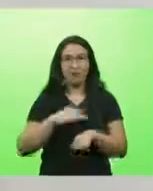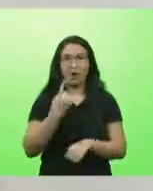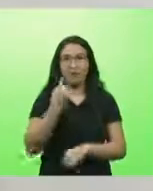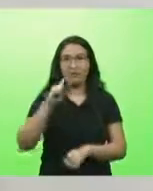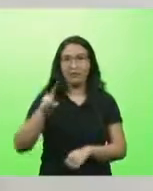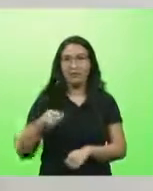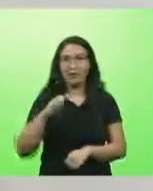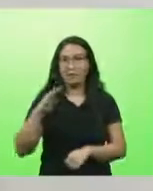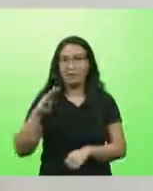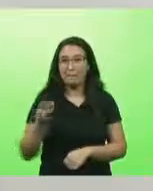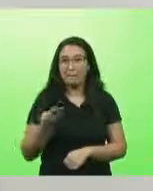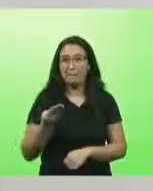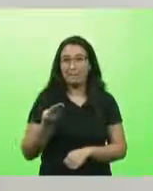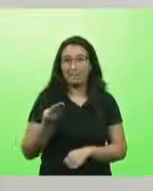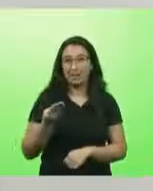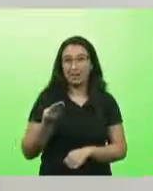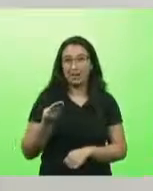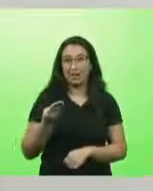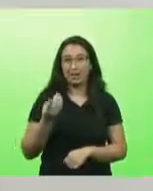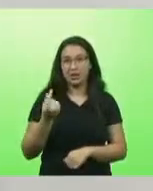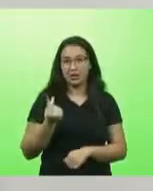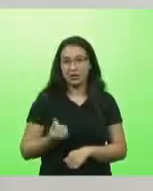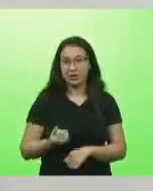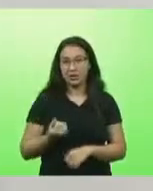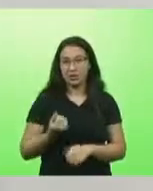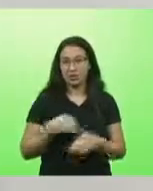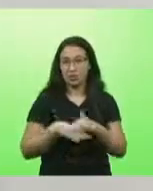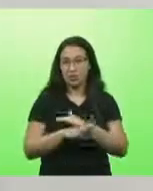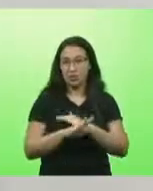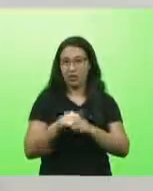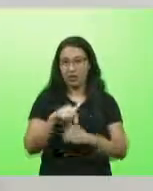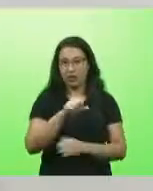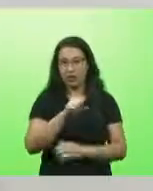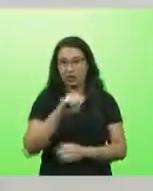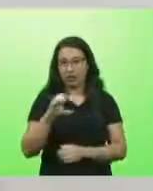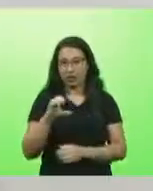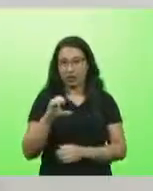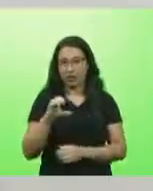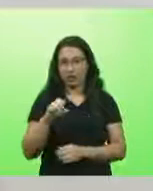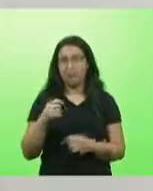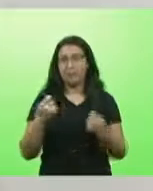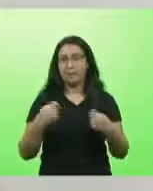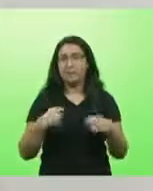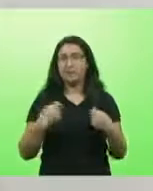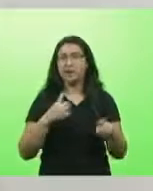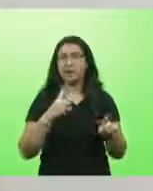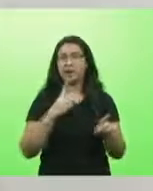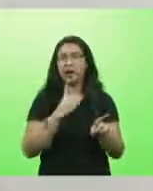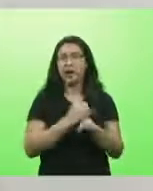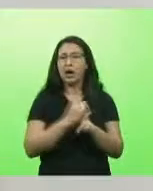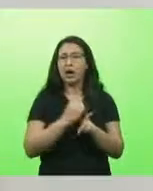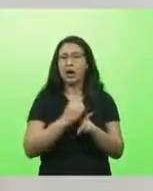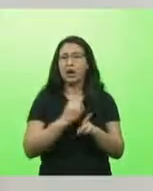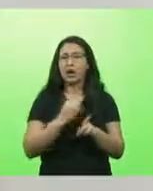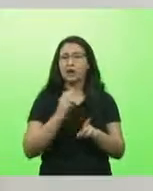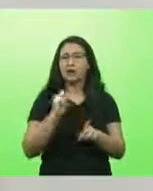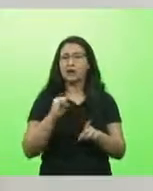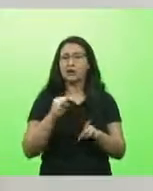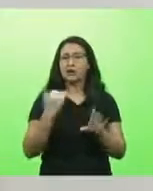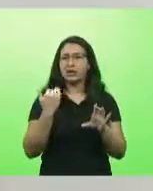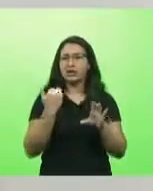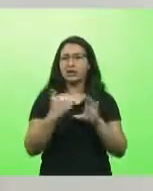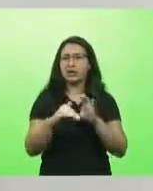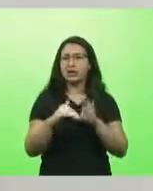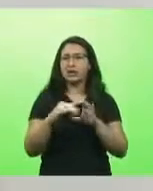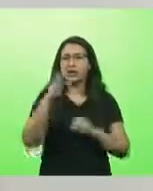Mais de um vírgula bi no caixa de Santa Catarina. A gente tem que descobrir, deputado Kennedy, se não estão mandando para Espírito Santo a